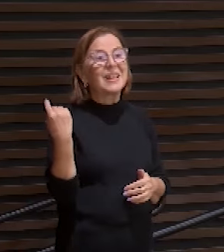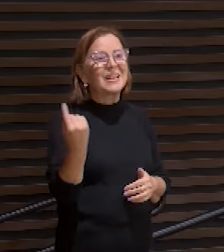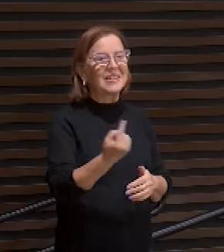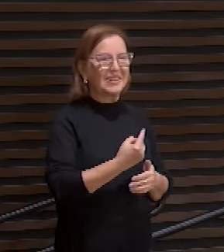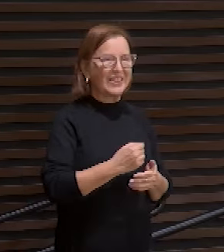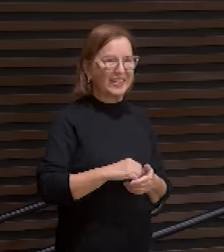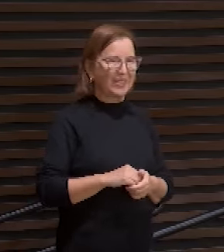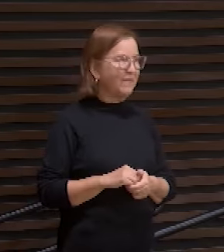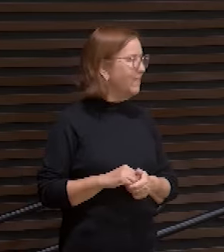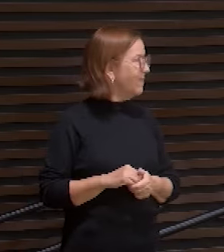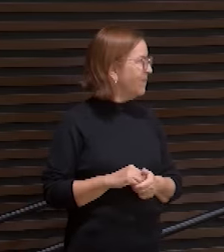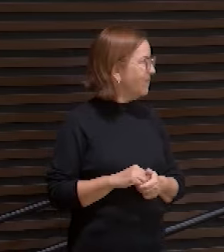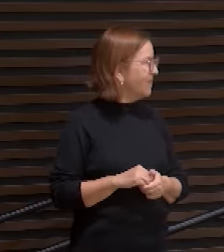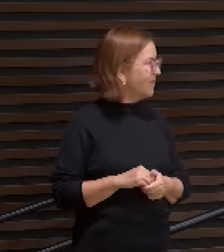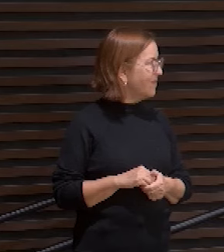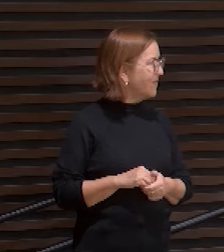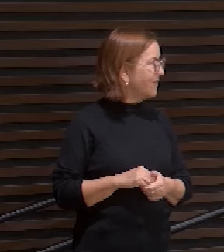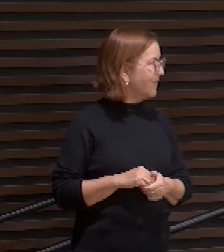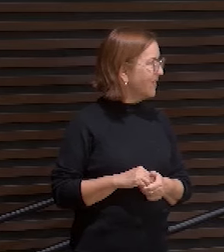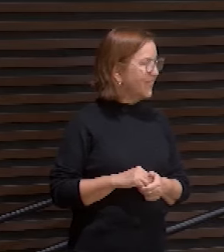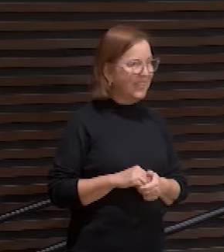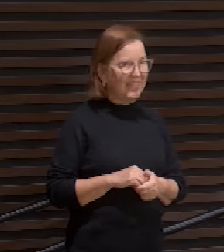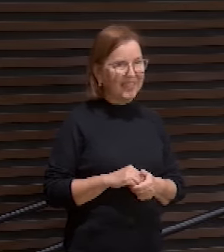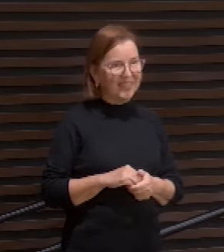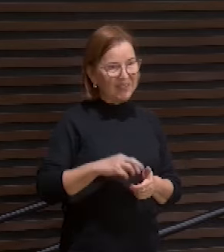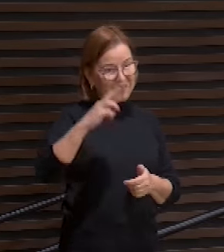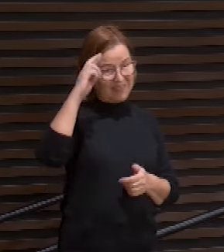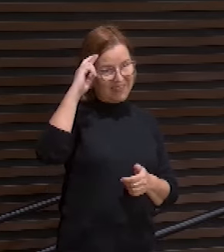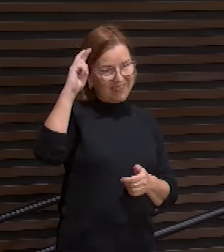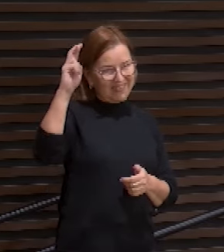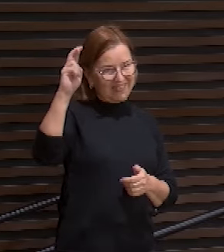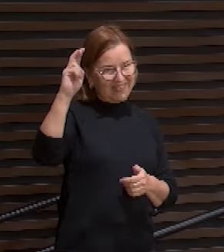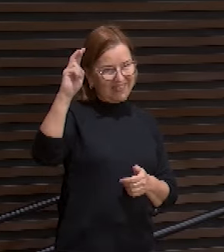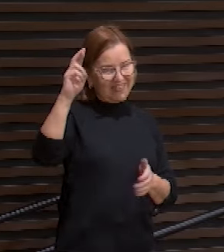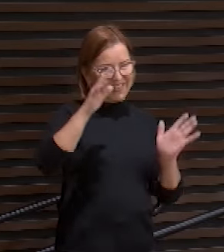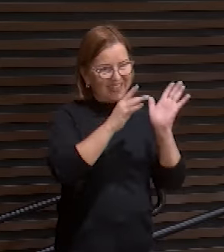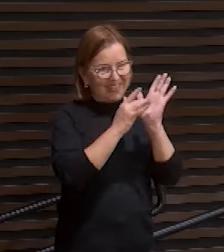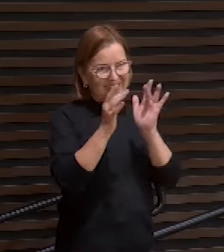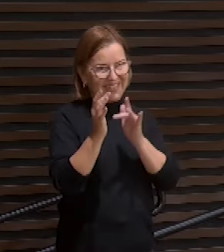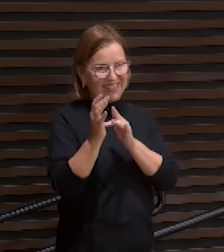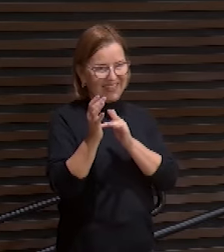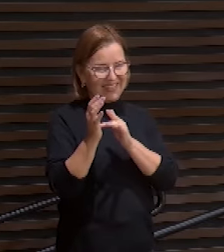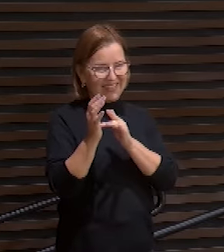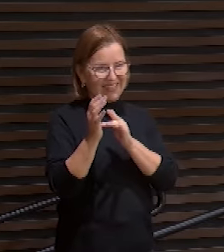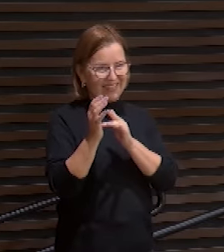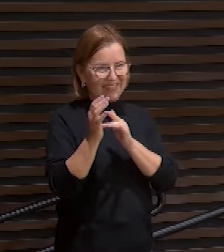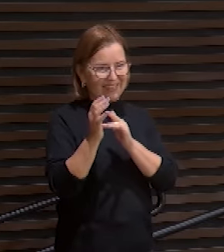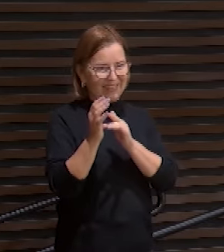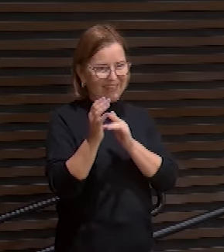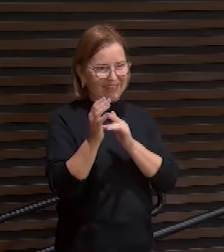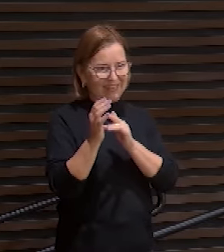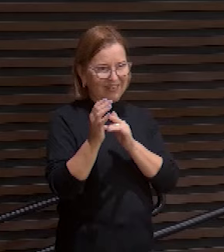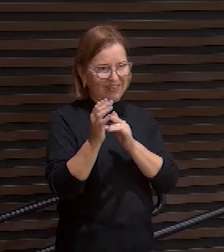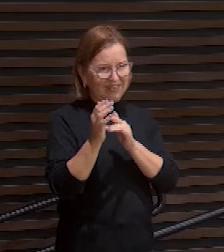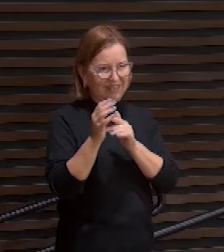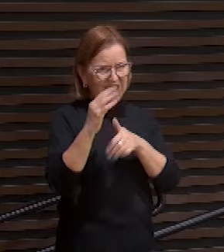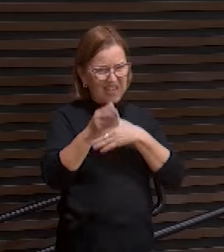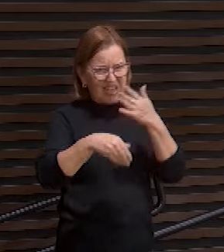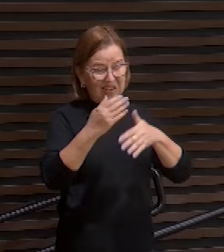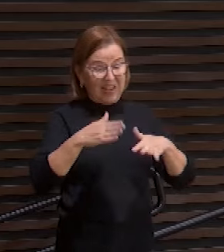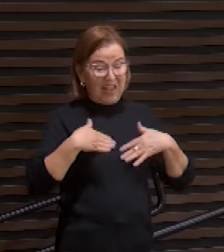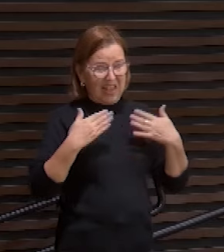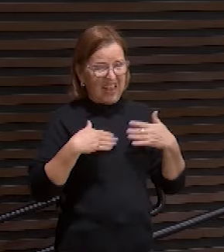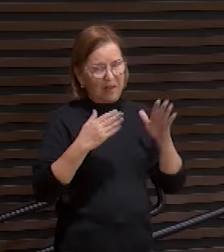o autor de Hebreus diz assim ele Jesus em troca da alegria que lhe estava